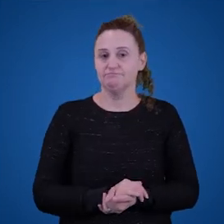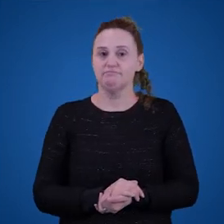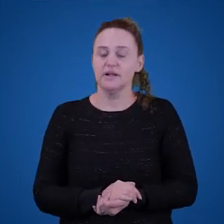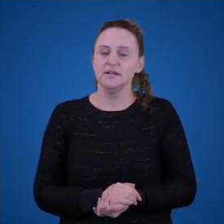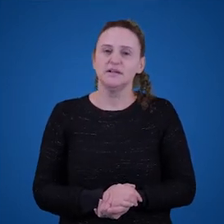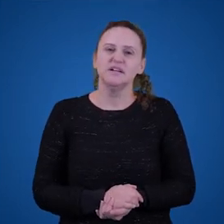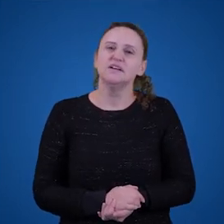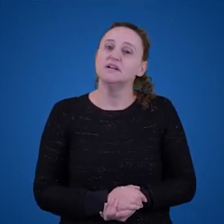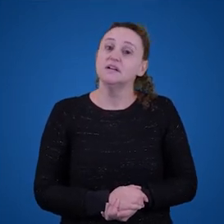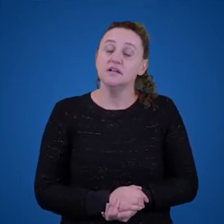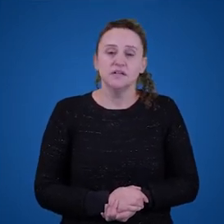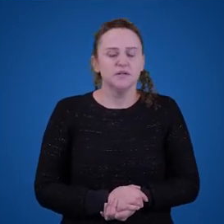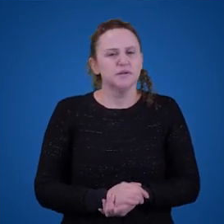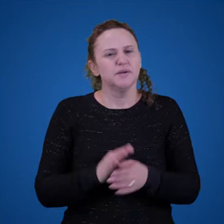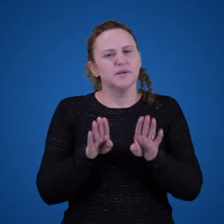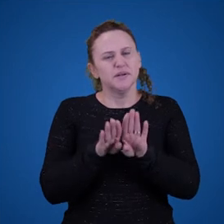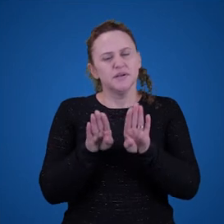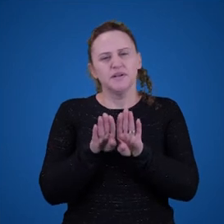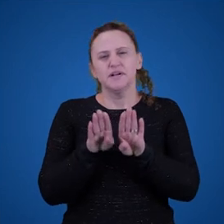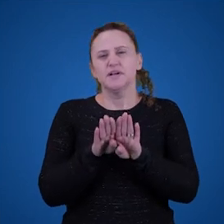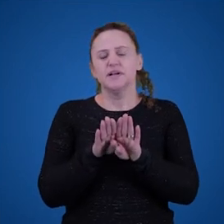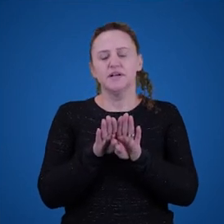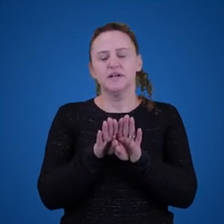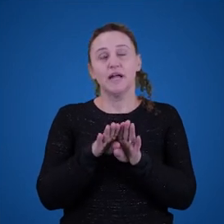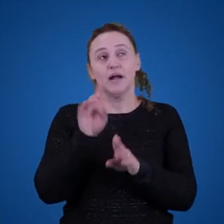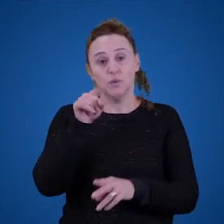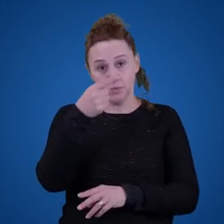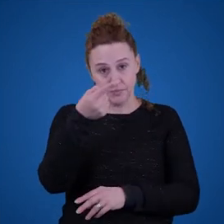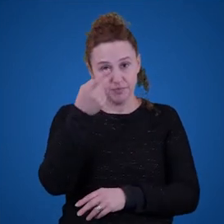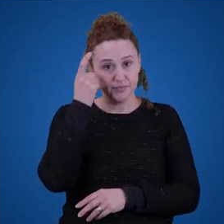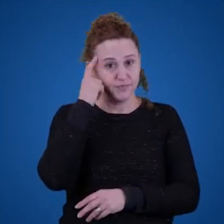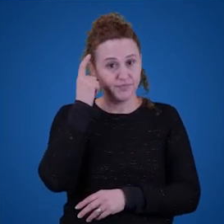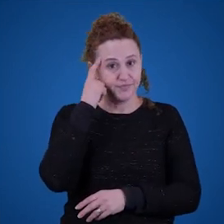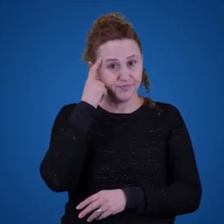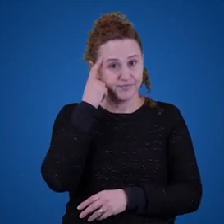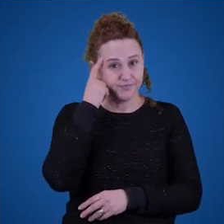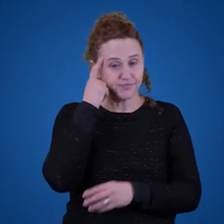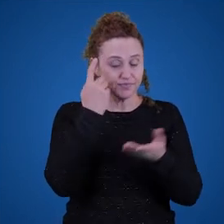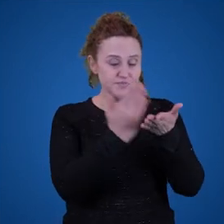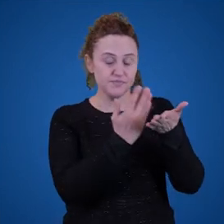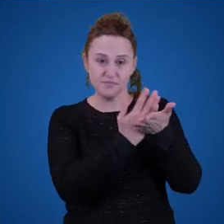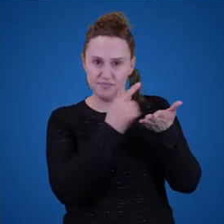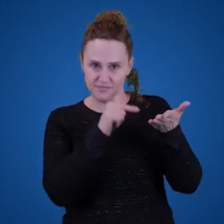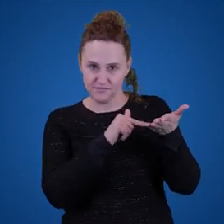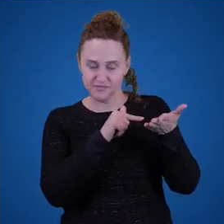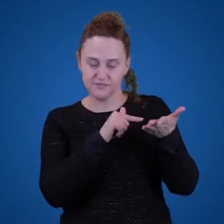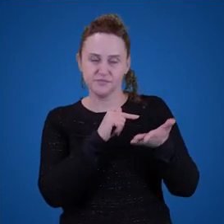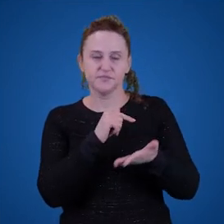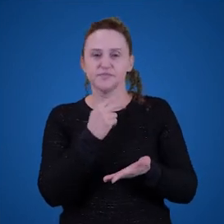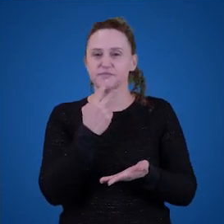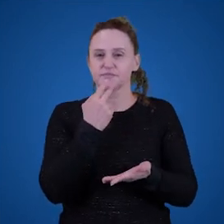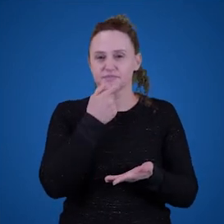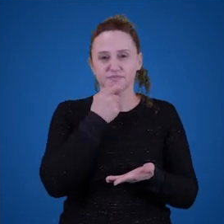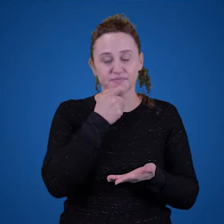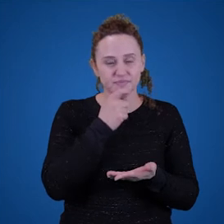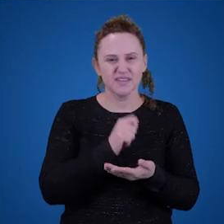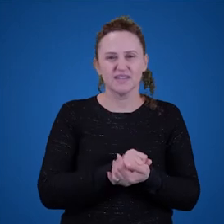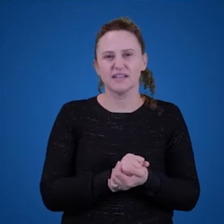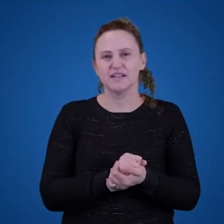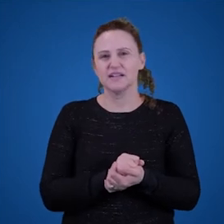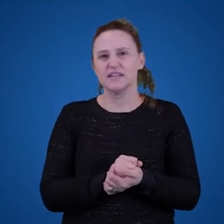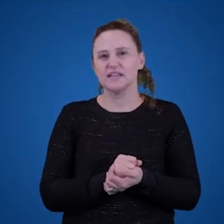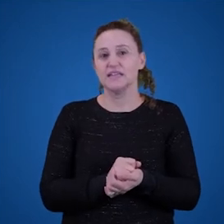um outro pressuposto que nós vamos comprar é que os falantes competentes de uma linguagem têm a capacidade de